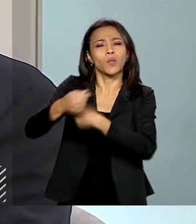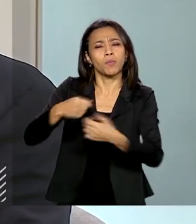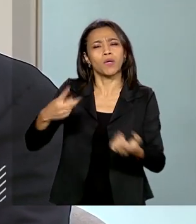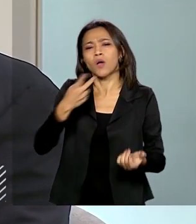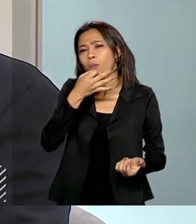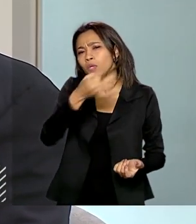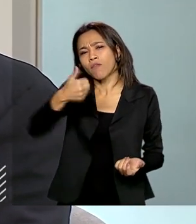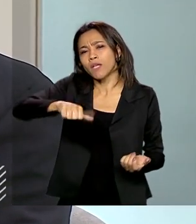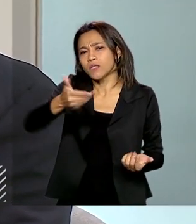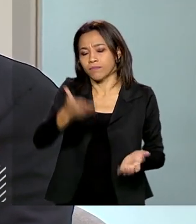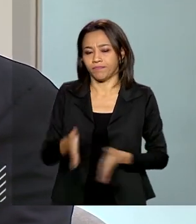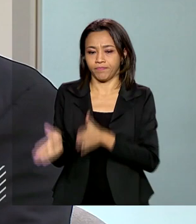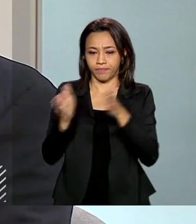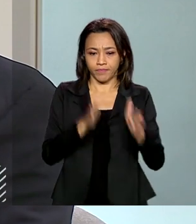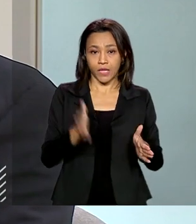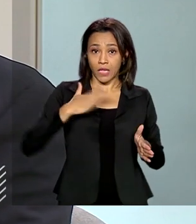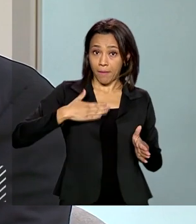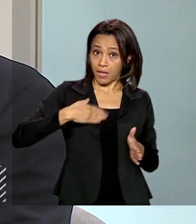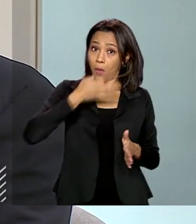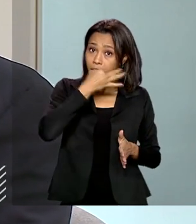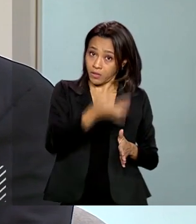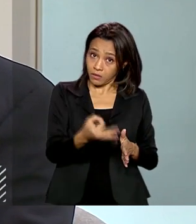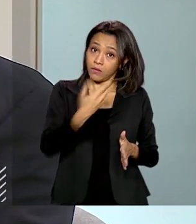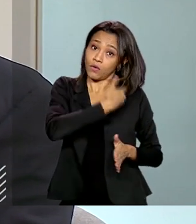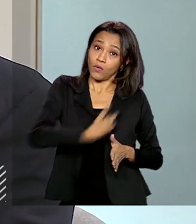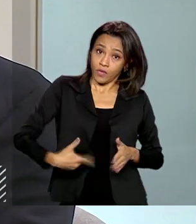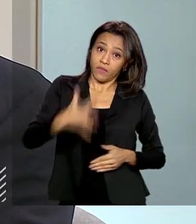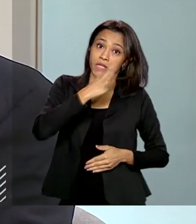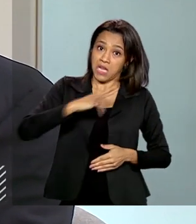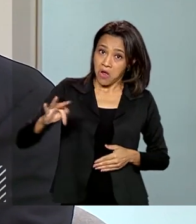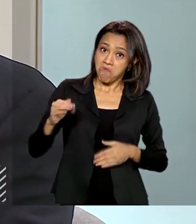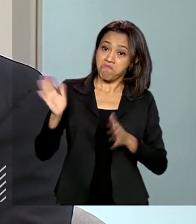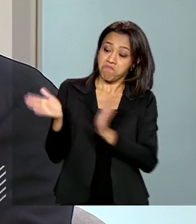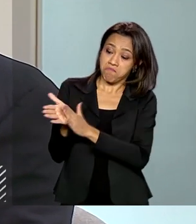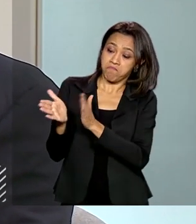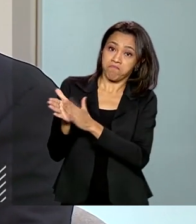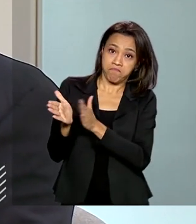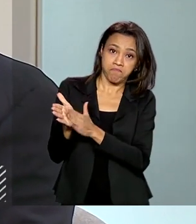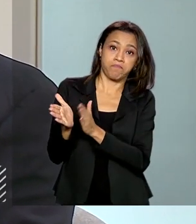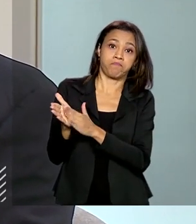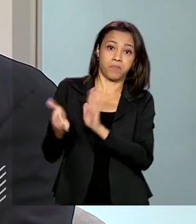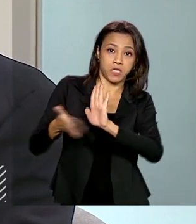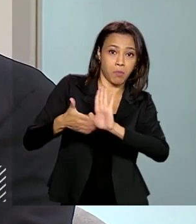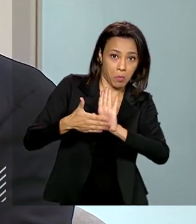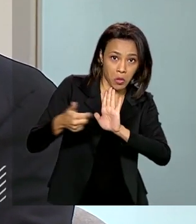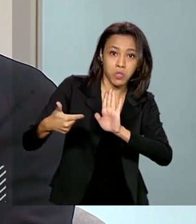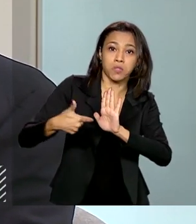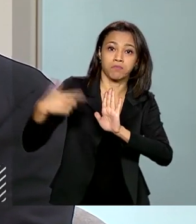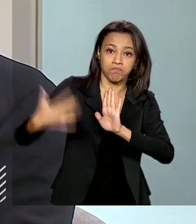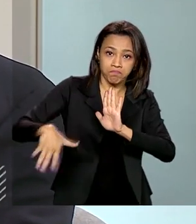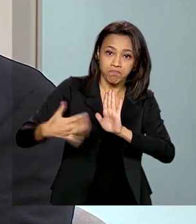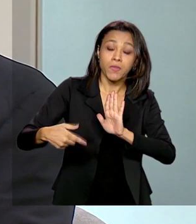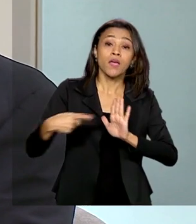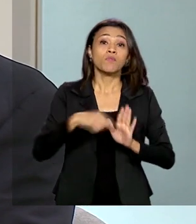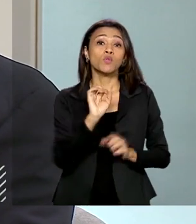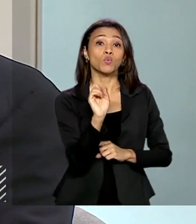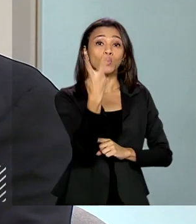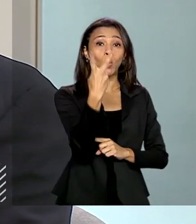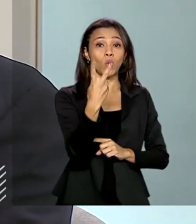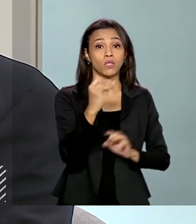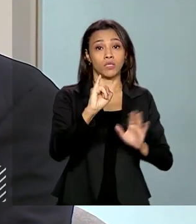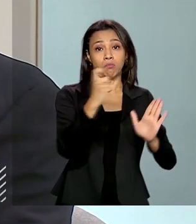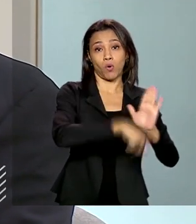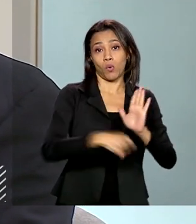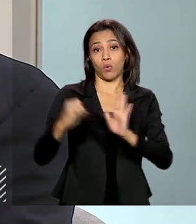na minha opinião, o governo federal foi muito feliz em tomar essa medida. Primeiro porque são dois tributos que são de competência